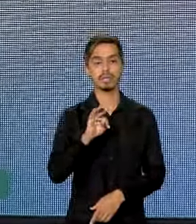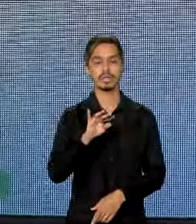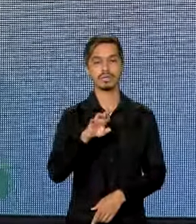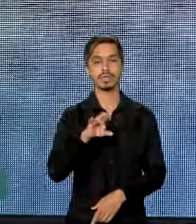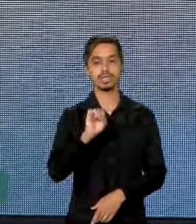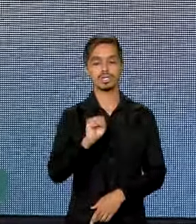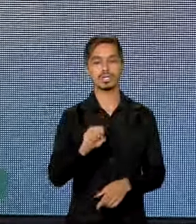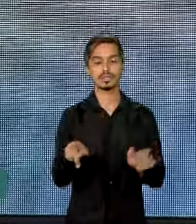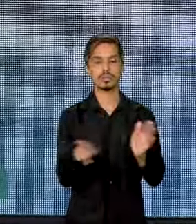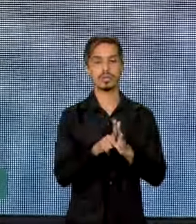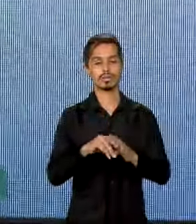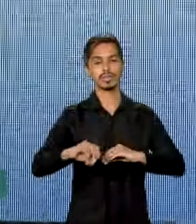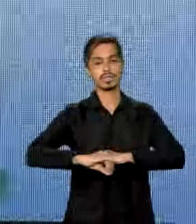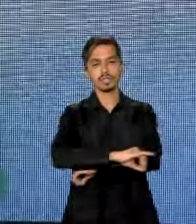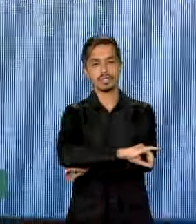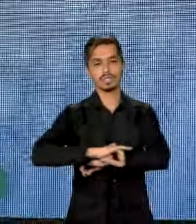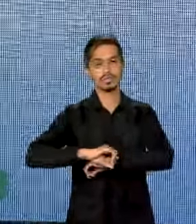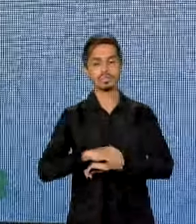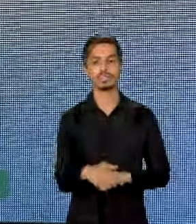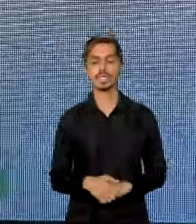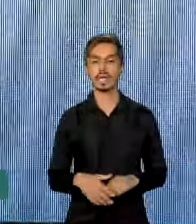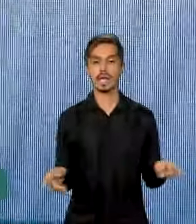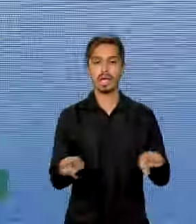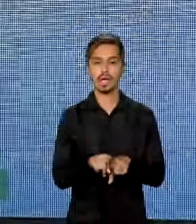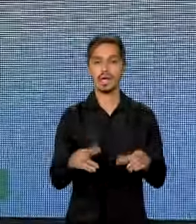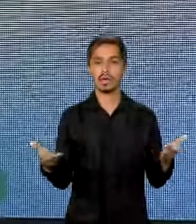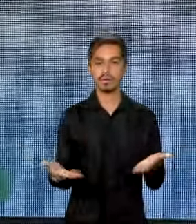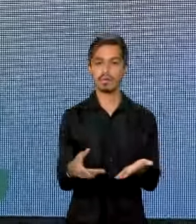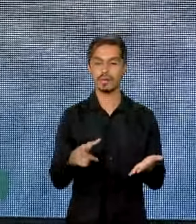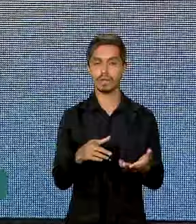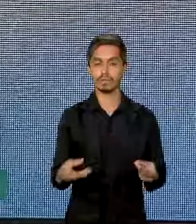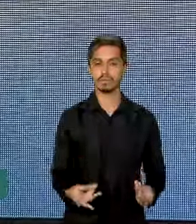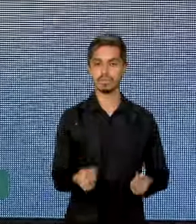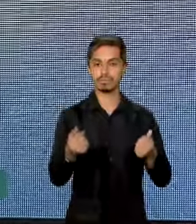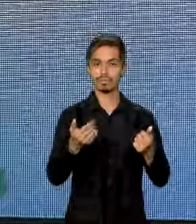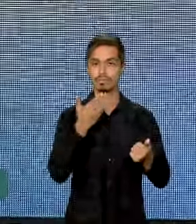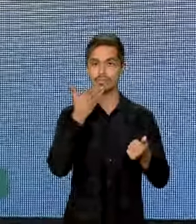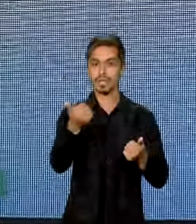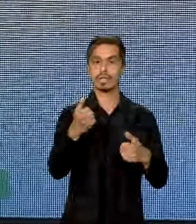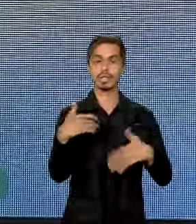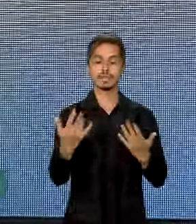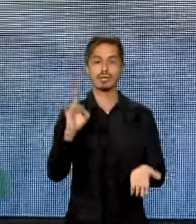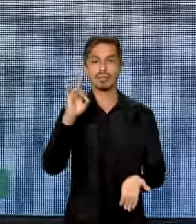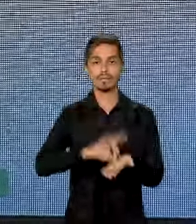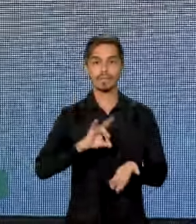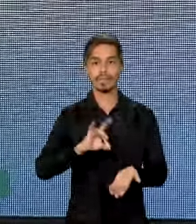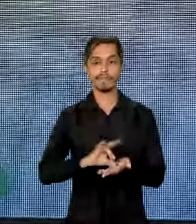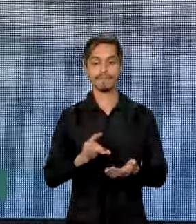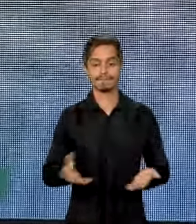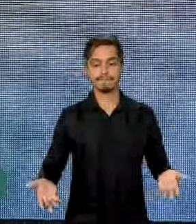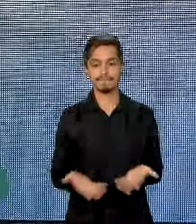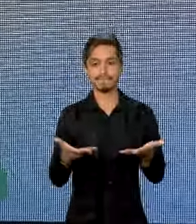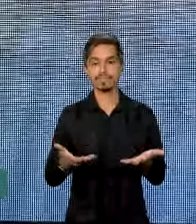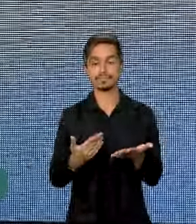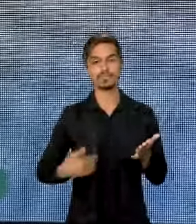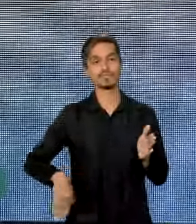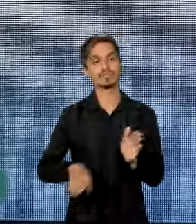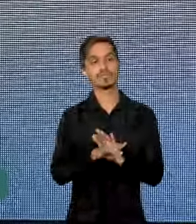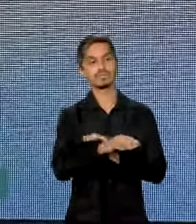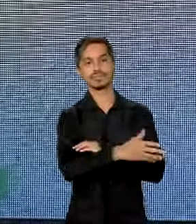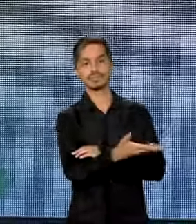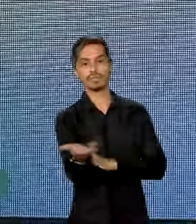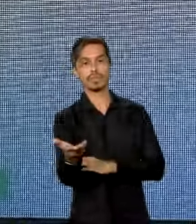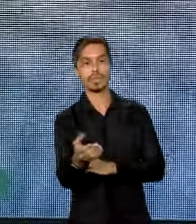infraestrutura e agora aprimoradas, para que realmente o estímulo chegue na